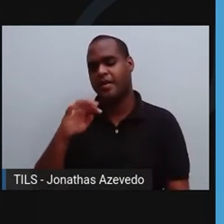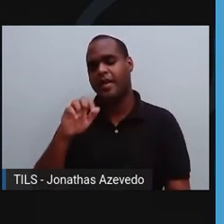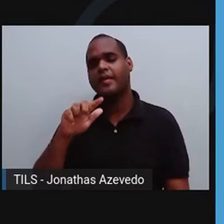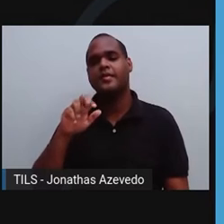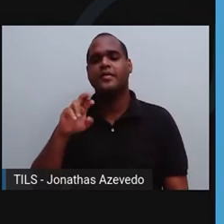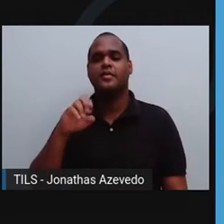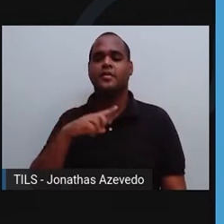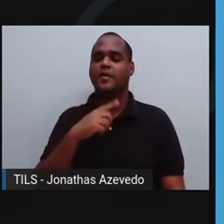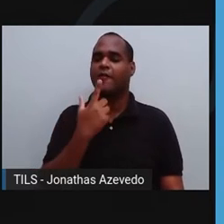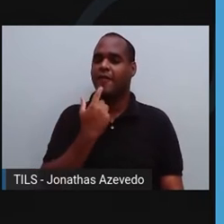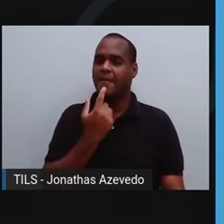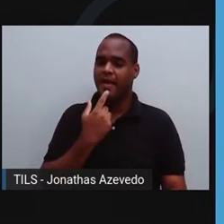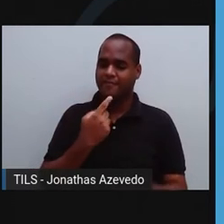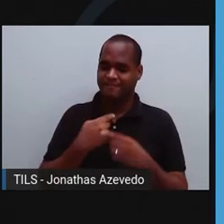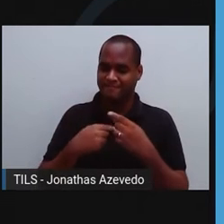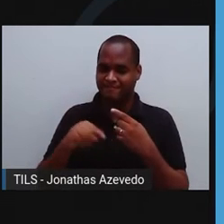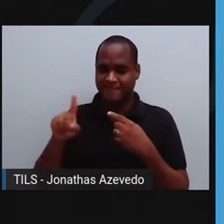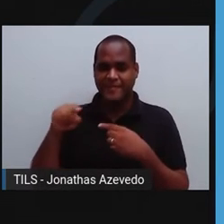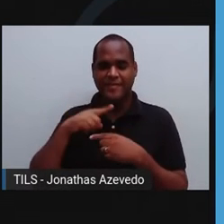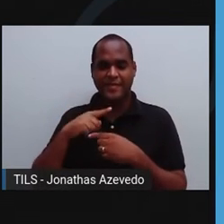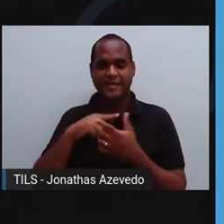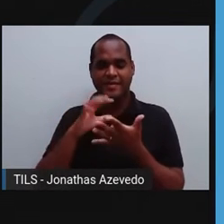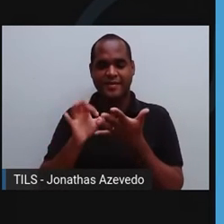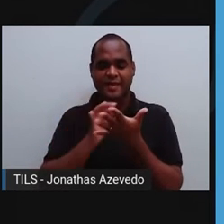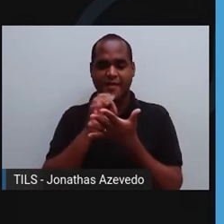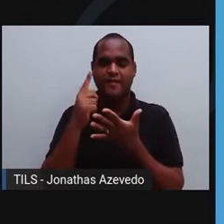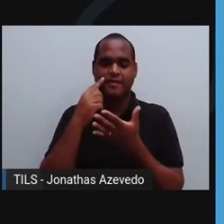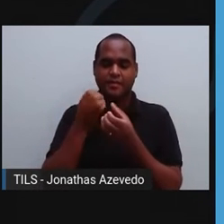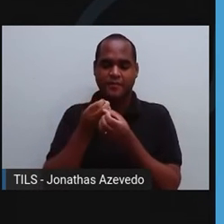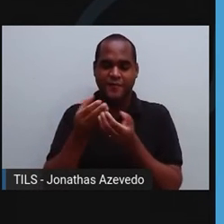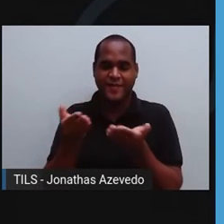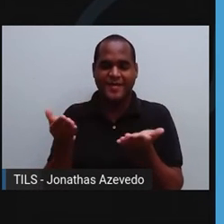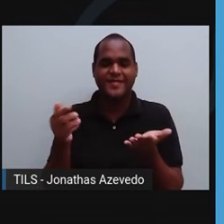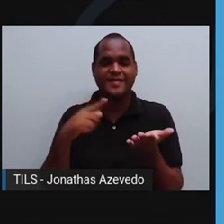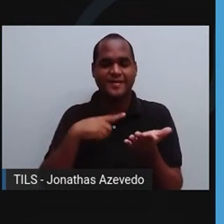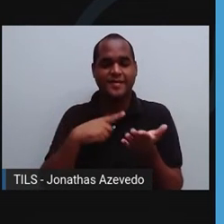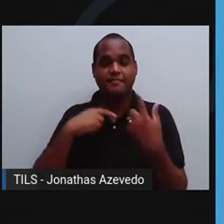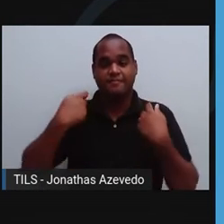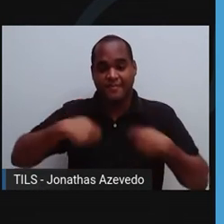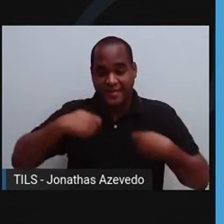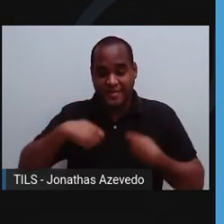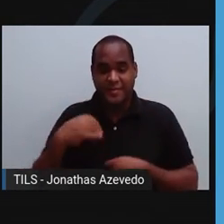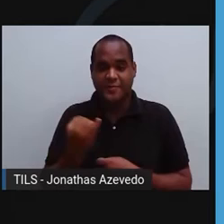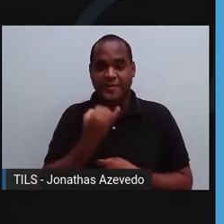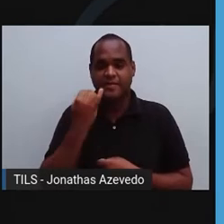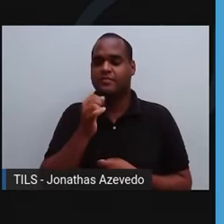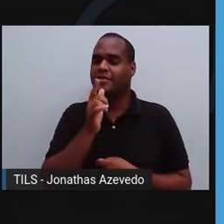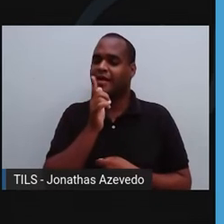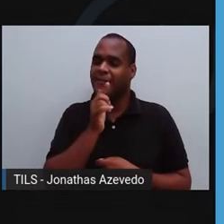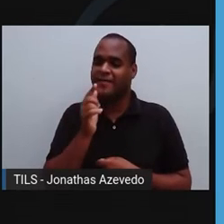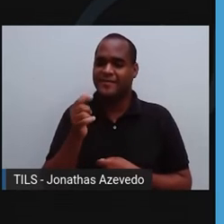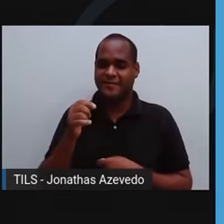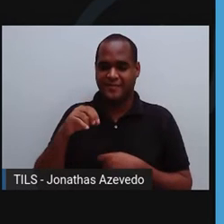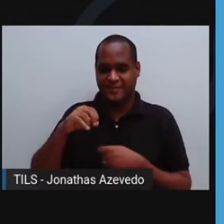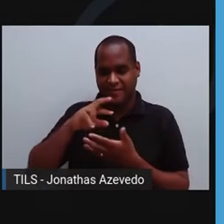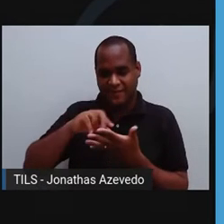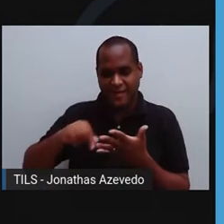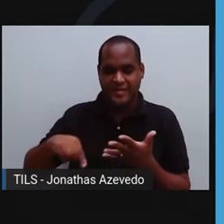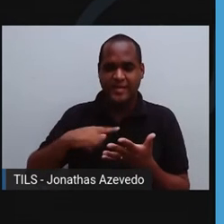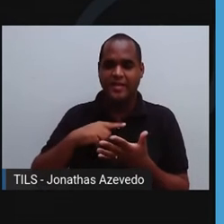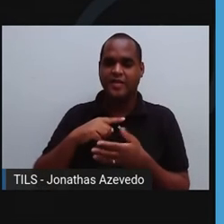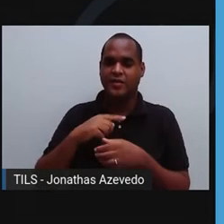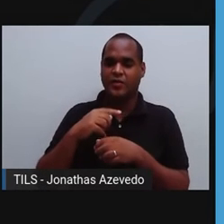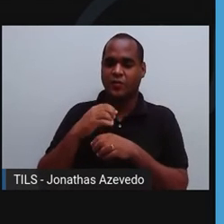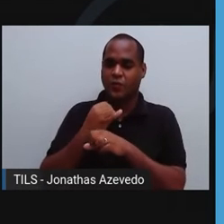E aquela célula, ela vai receber o nutriente que está precisando. A água, a vitamina, a gordura.